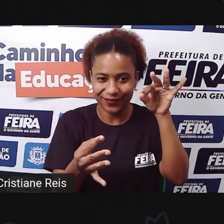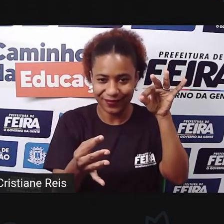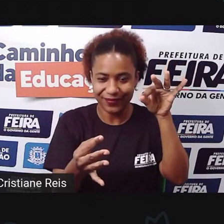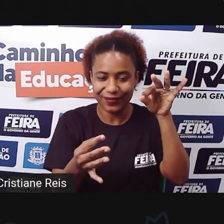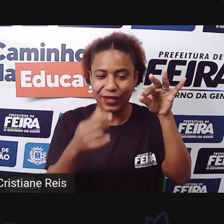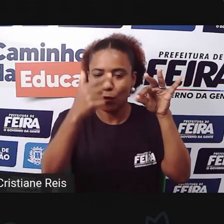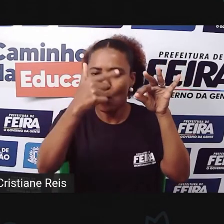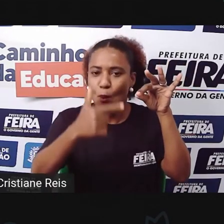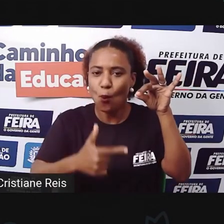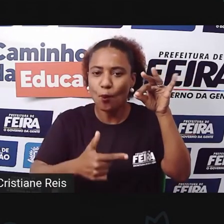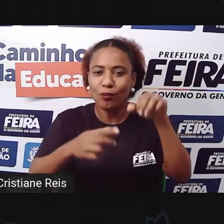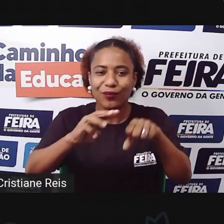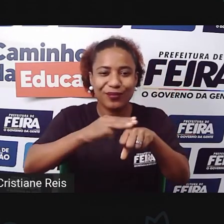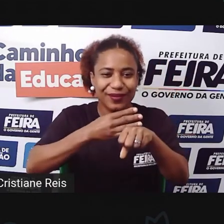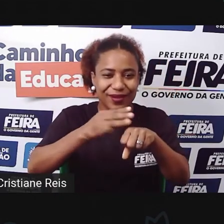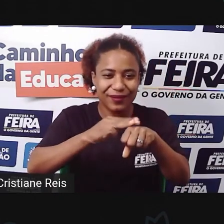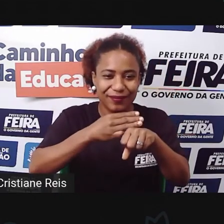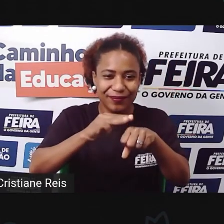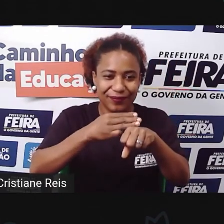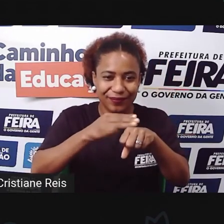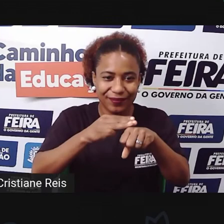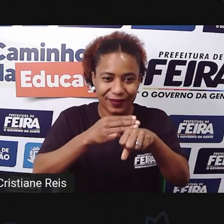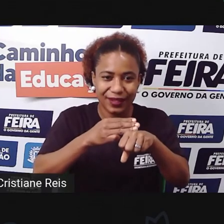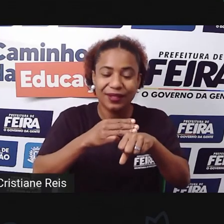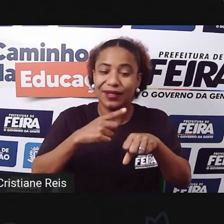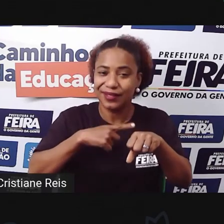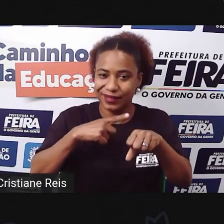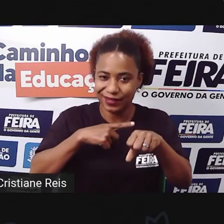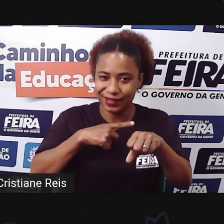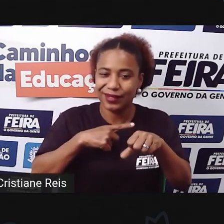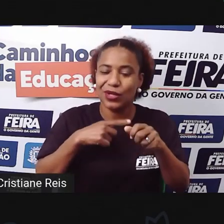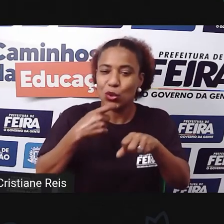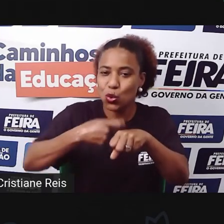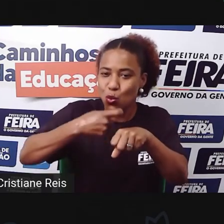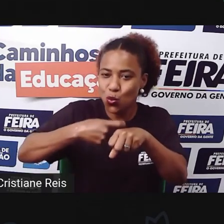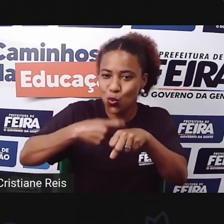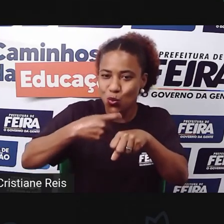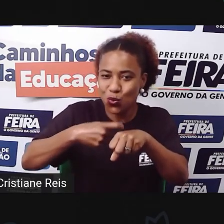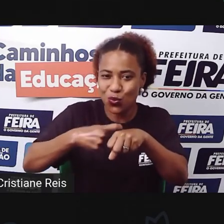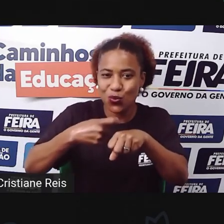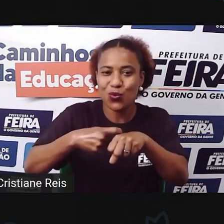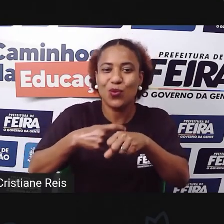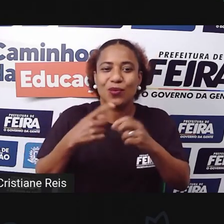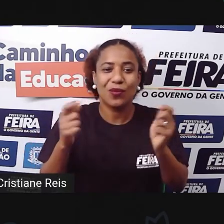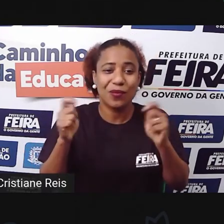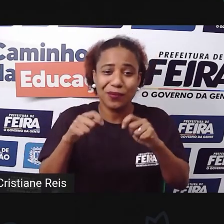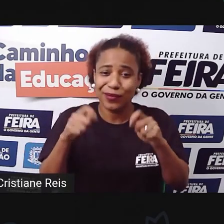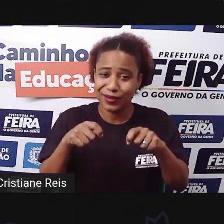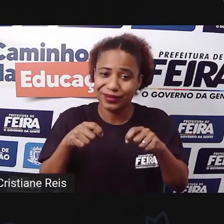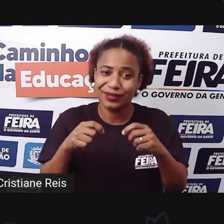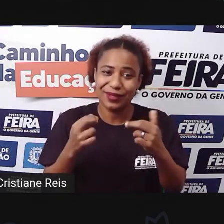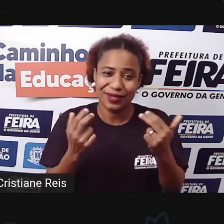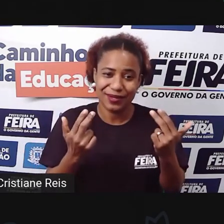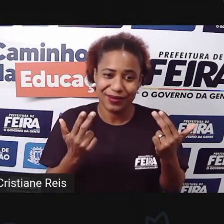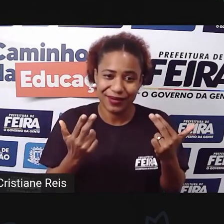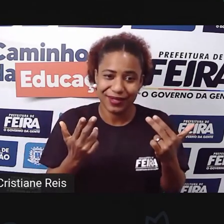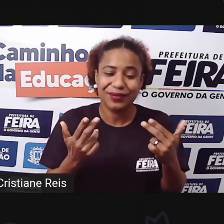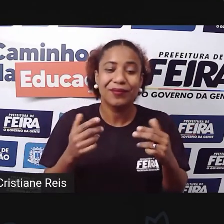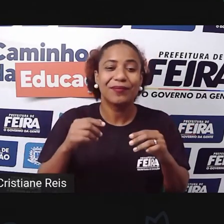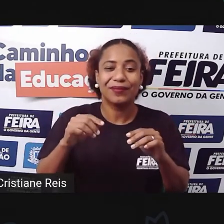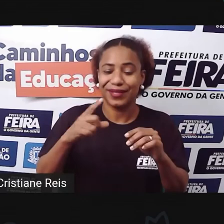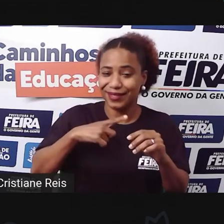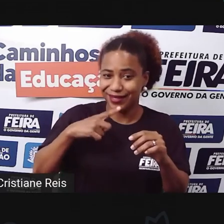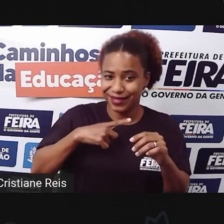Marrom, papel duplex, na verdade, que é o mais durinho. Ou você pode fazer como a Pró fez. A Pró pegou um papel metro,